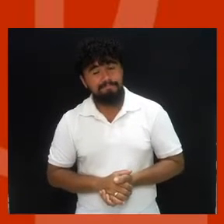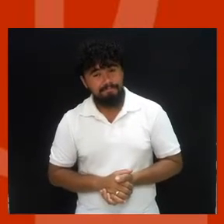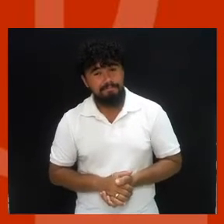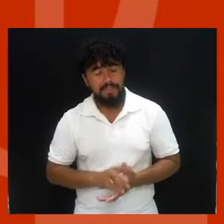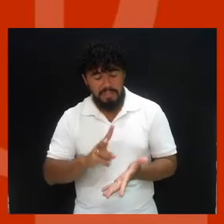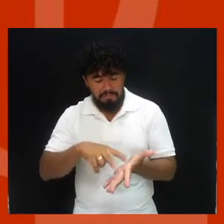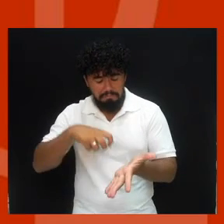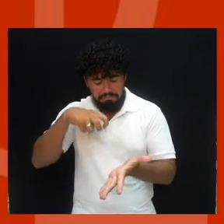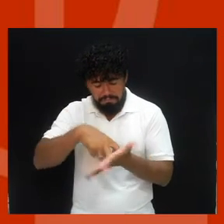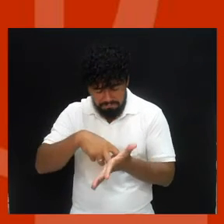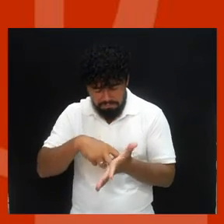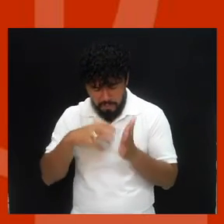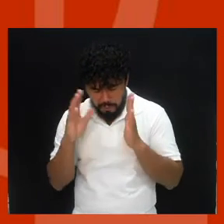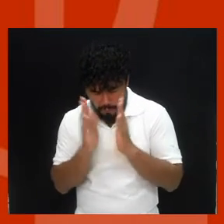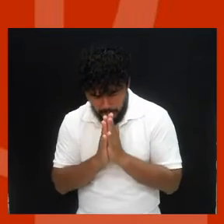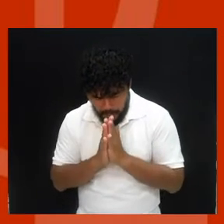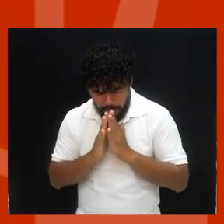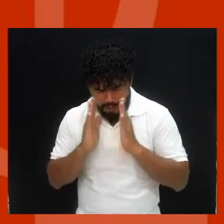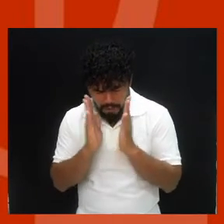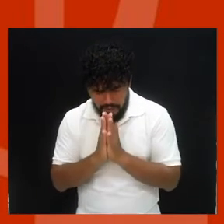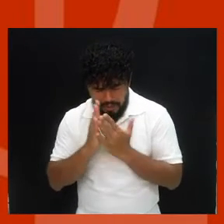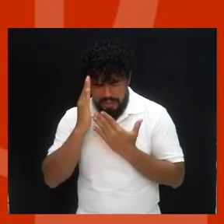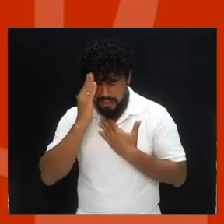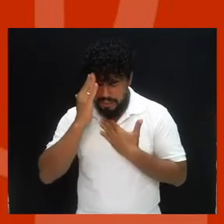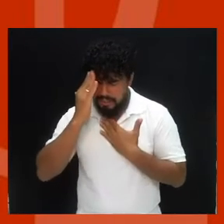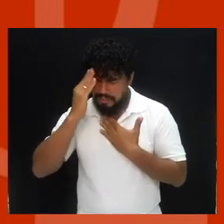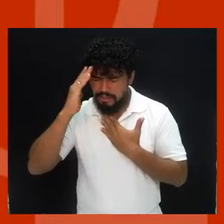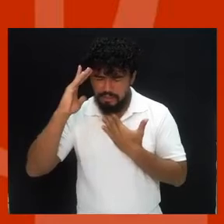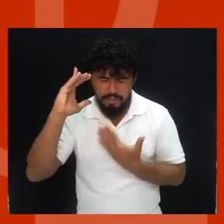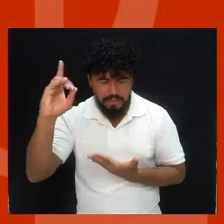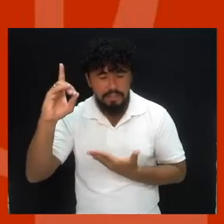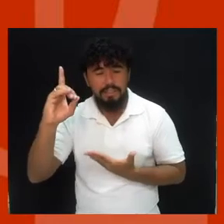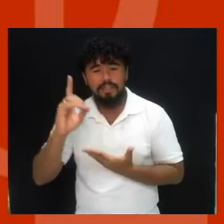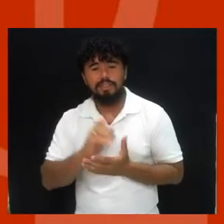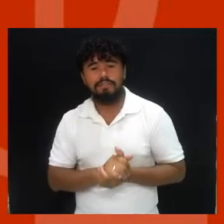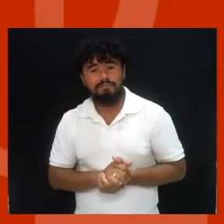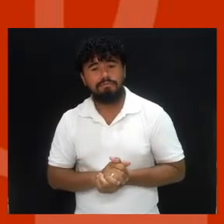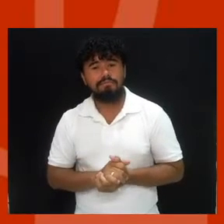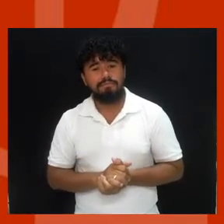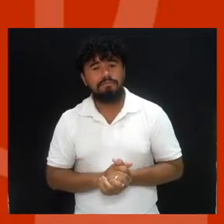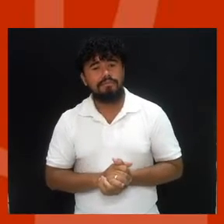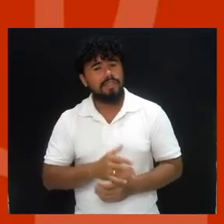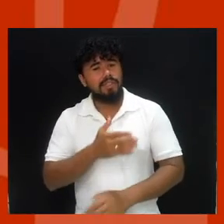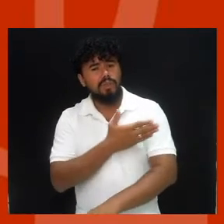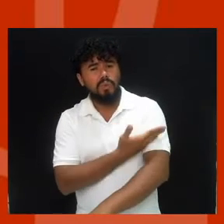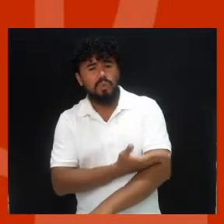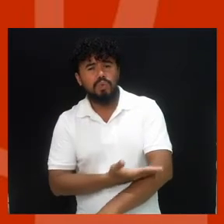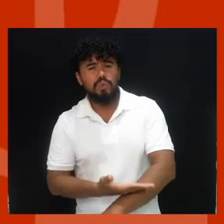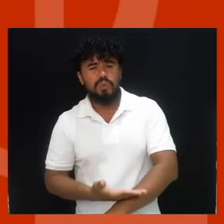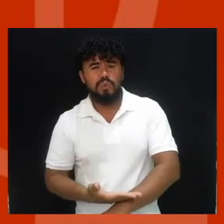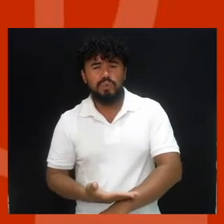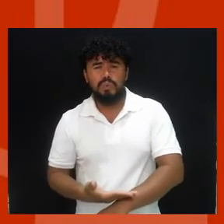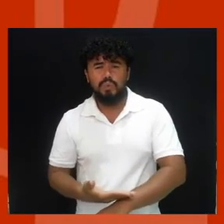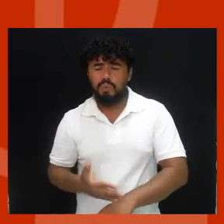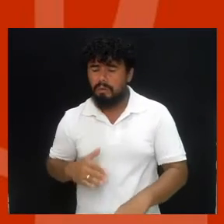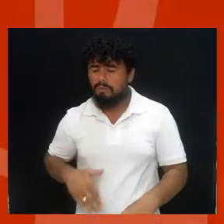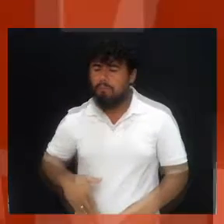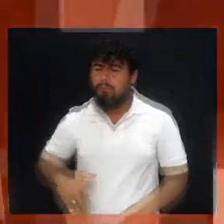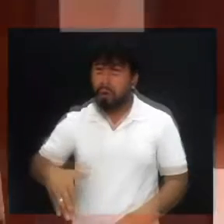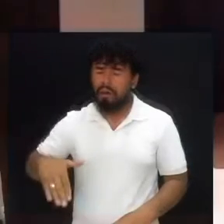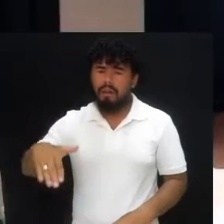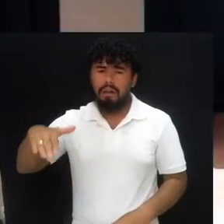empunha de joelhos e orava e dava graças diante de Deus, como costumava fazer.